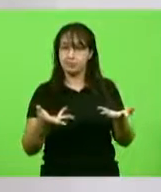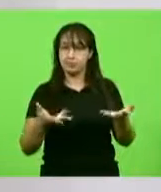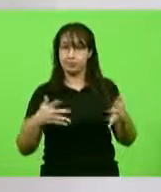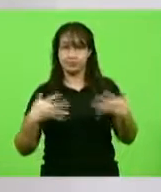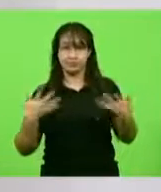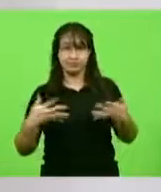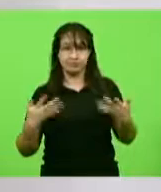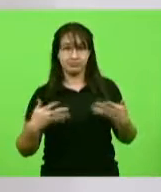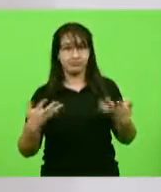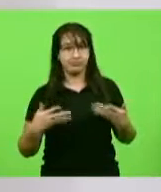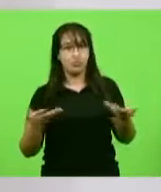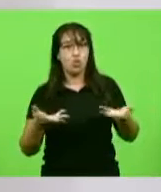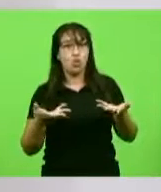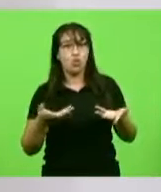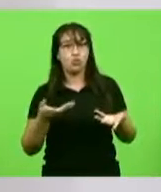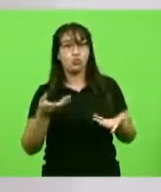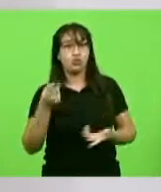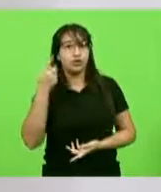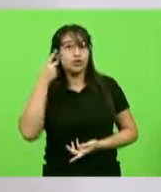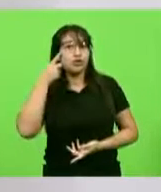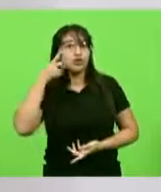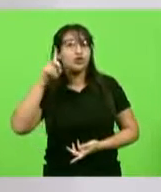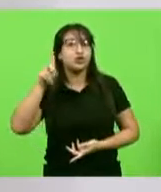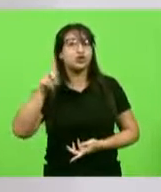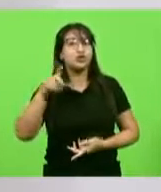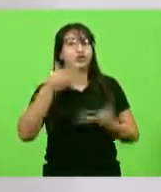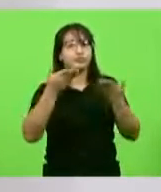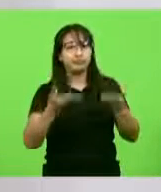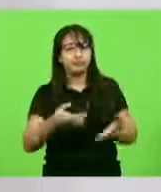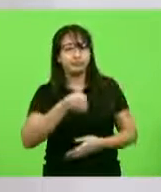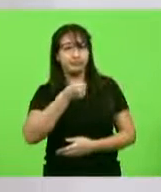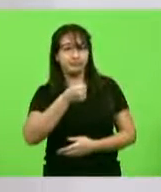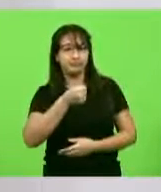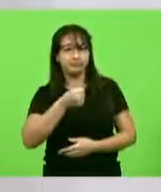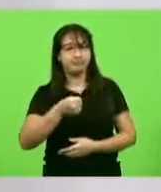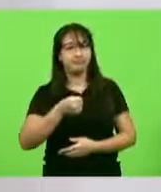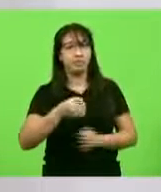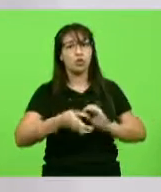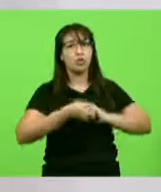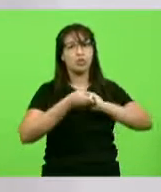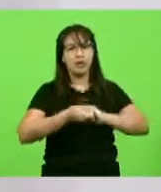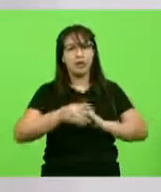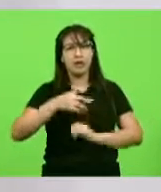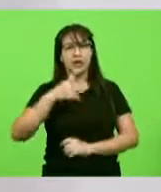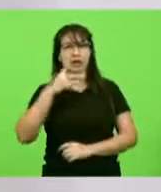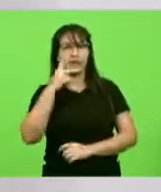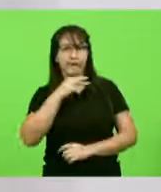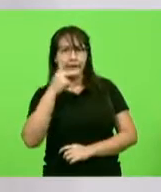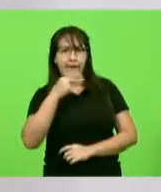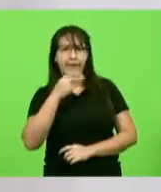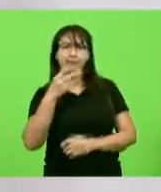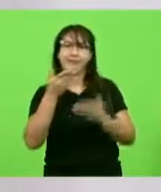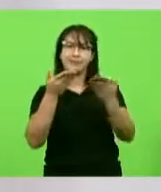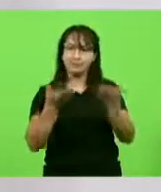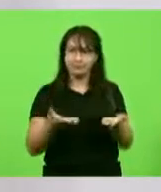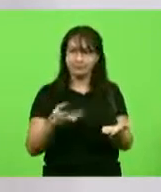jornalismo, do jornalista, cumprimentar o deputado Kennedy, é jornalista de profissão,